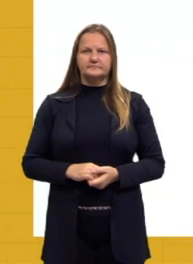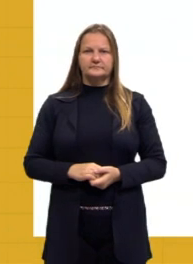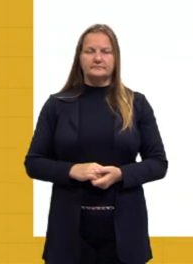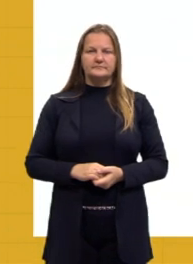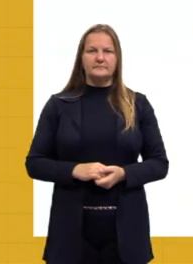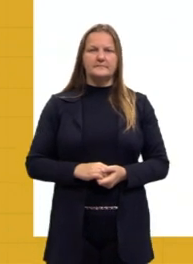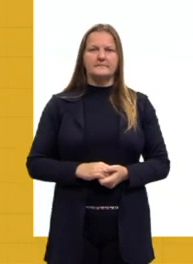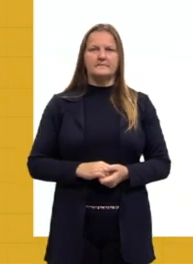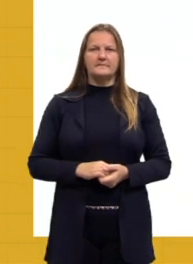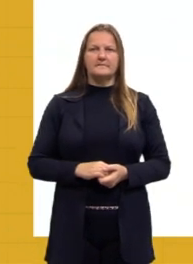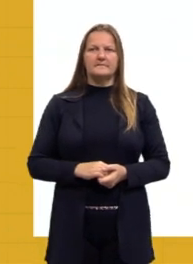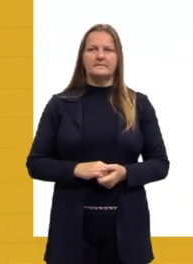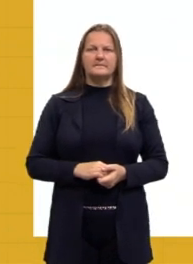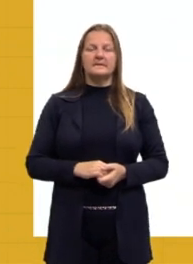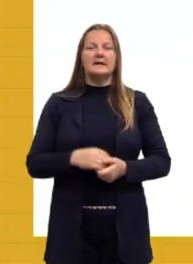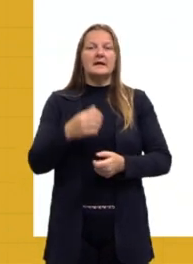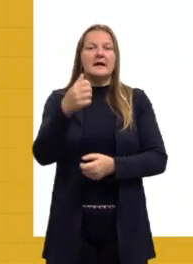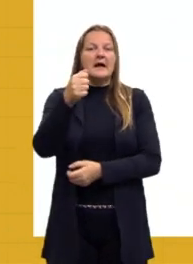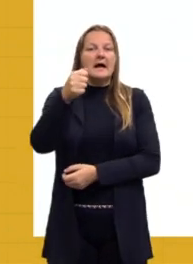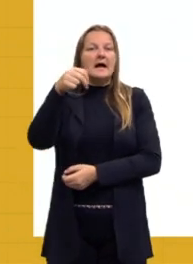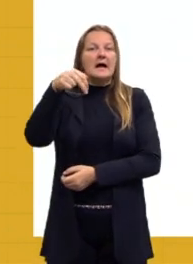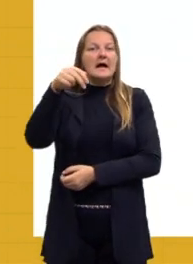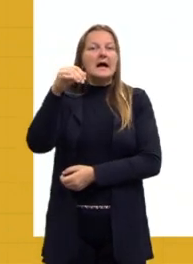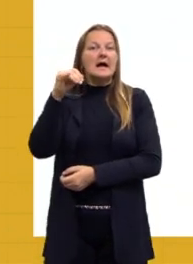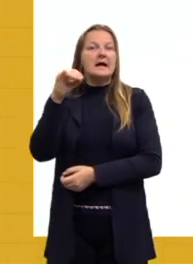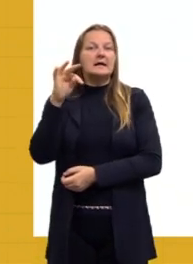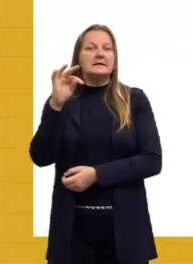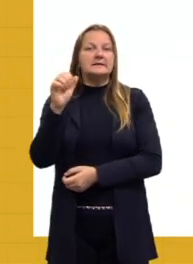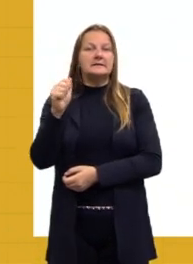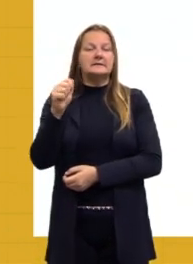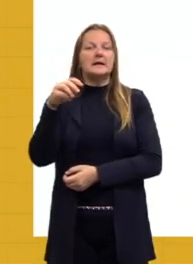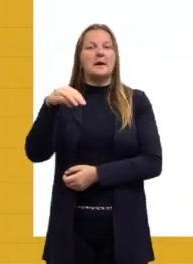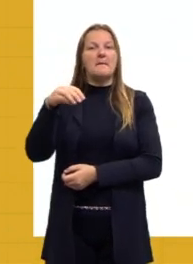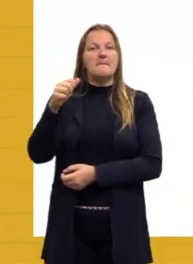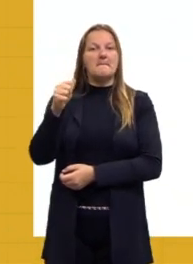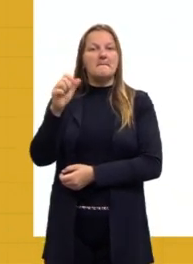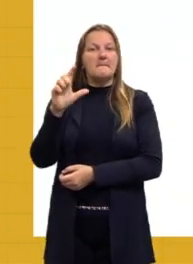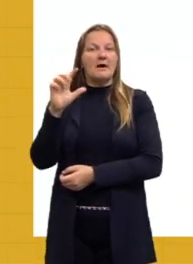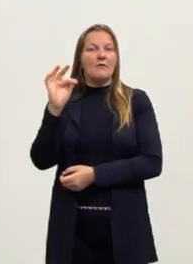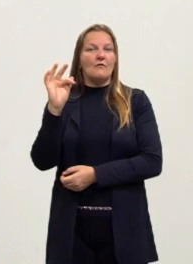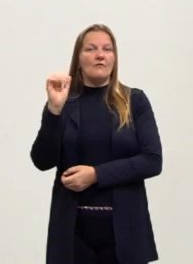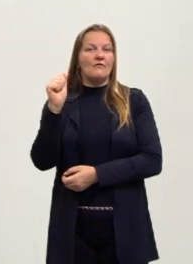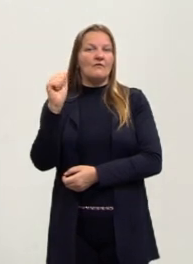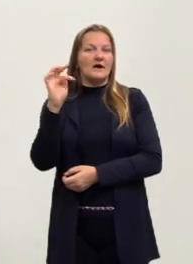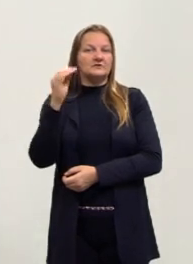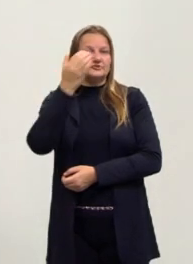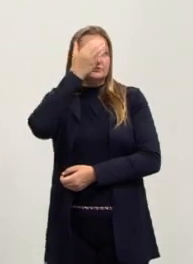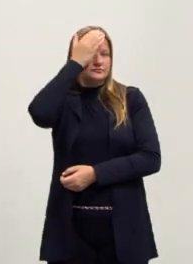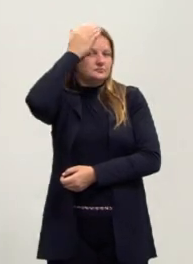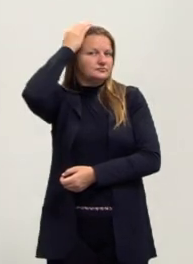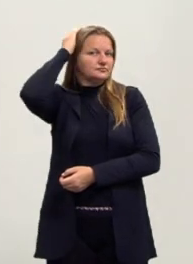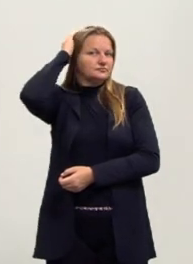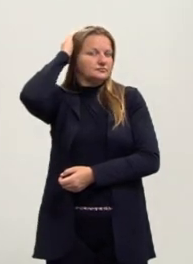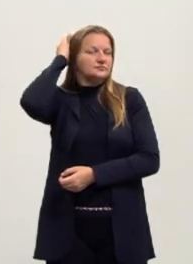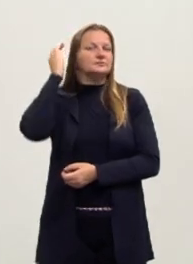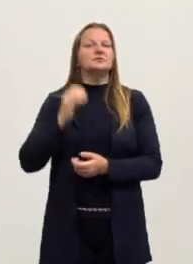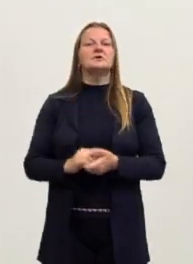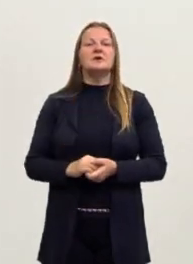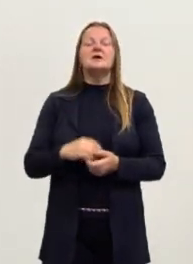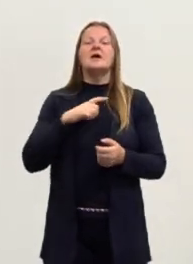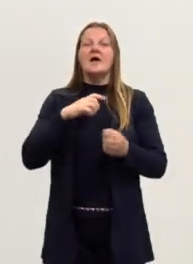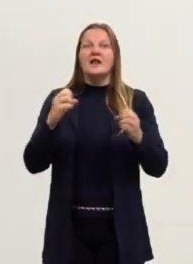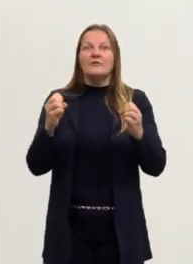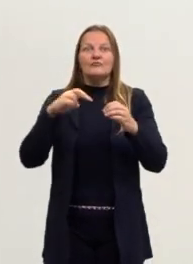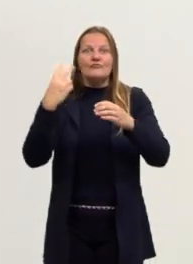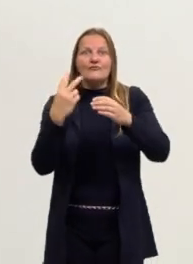a Anitta Malfatti faz uma exposição, também tendo como base as